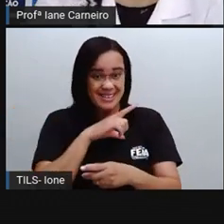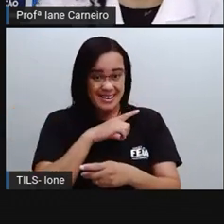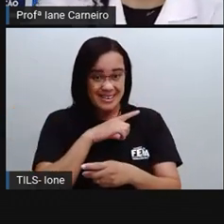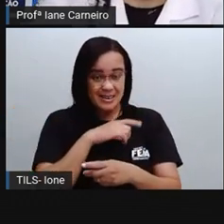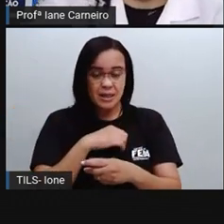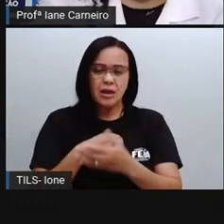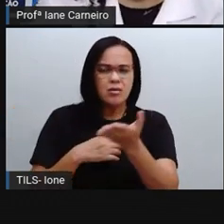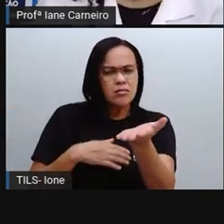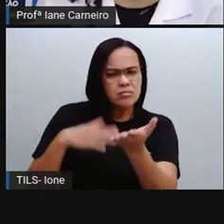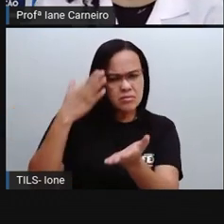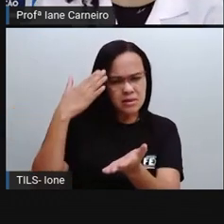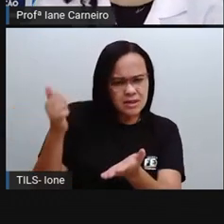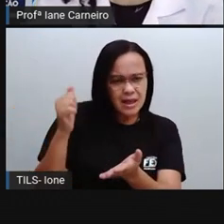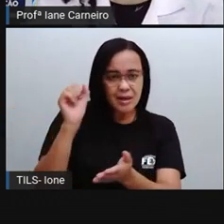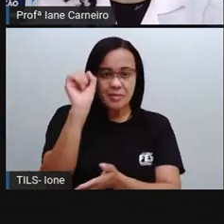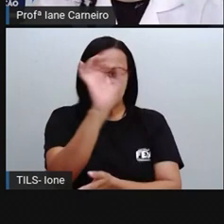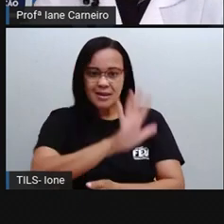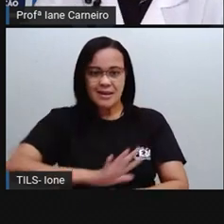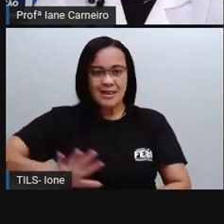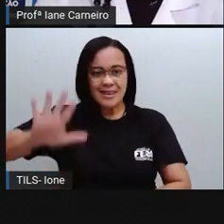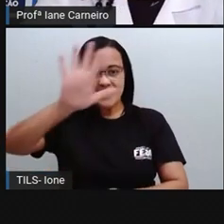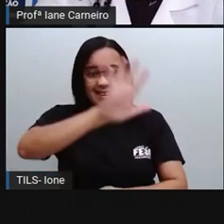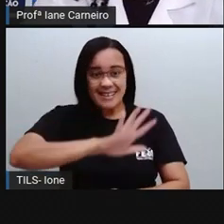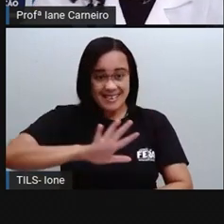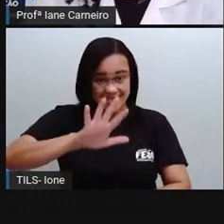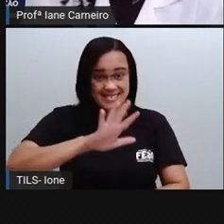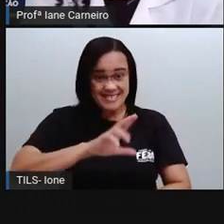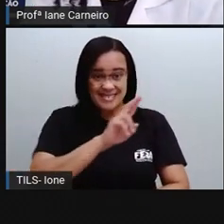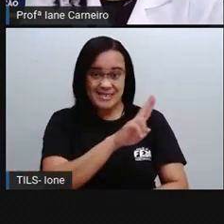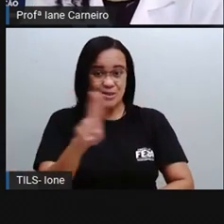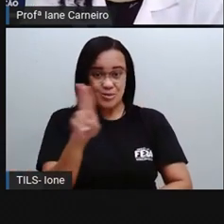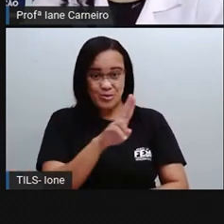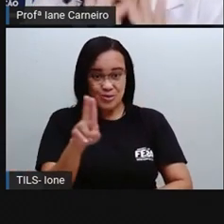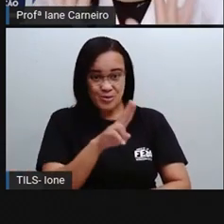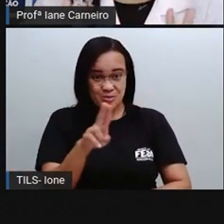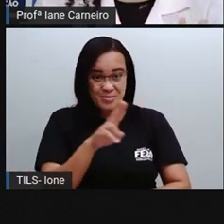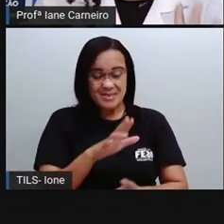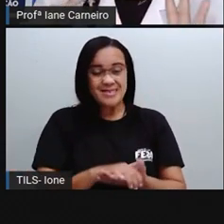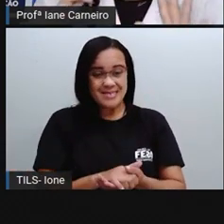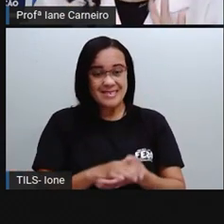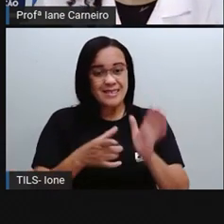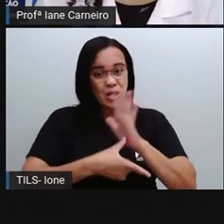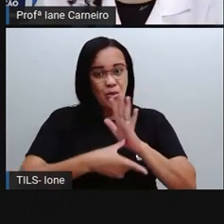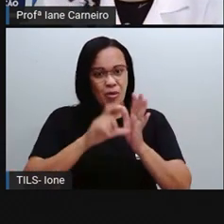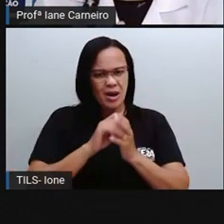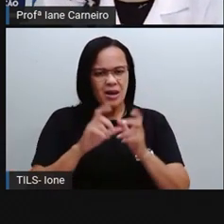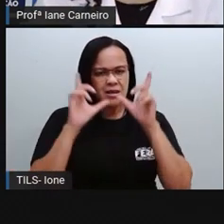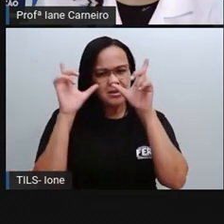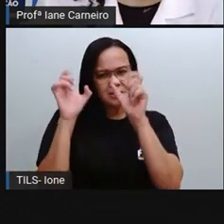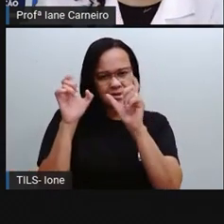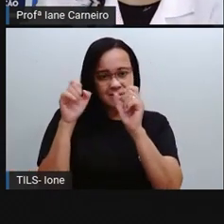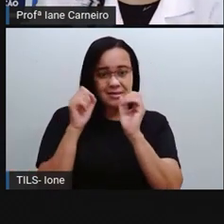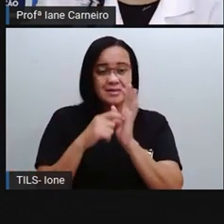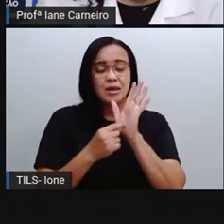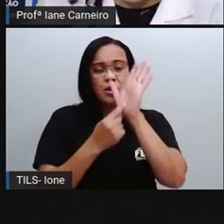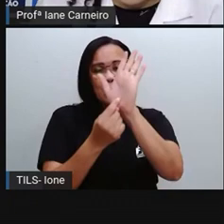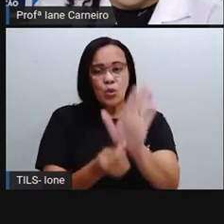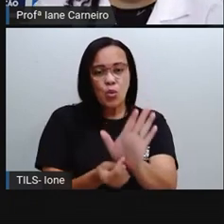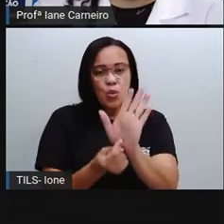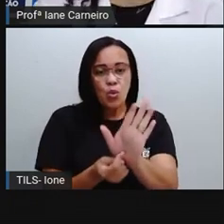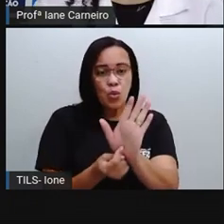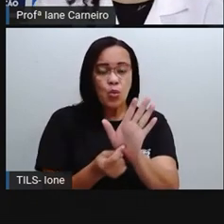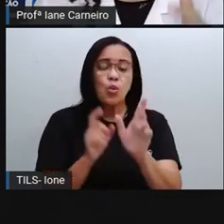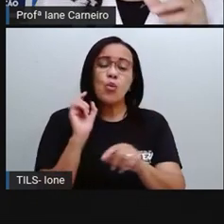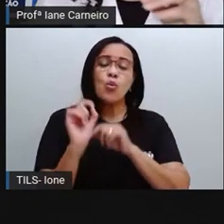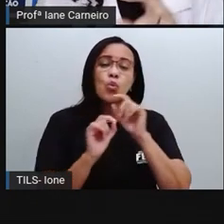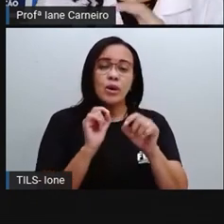dela? Vamos ver? A Pro trouxe aqui, antes da gente ver realmente qual é a região em que nós vivemos,